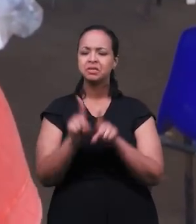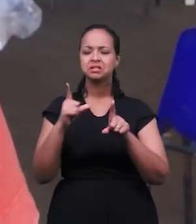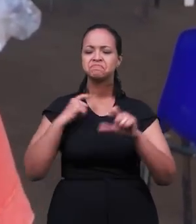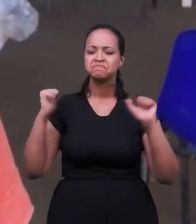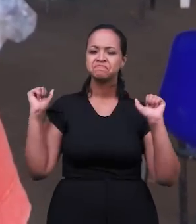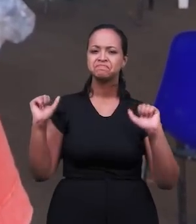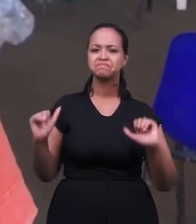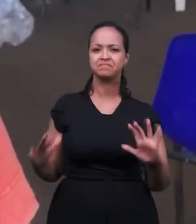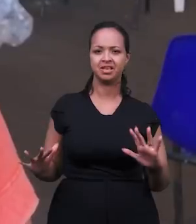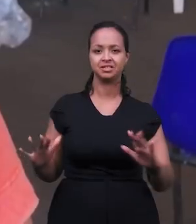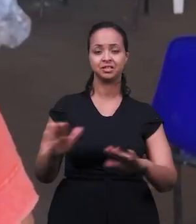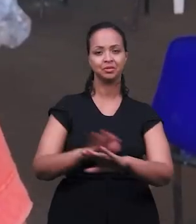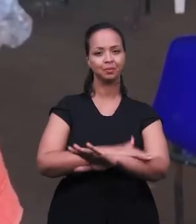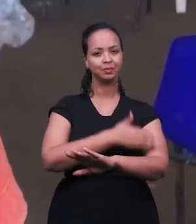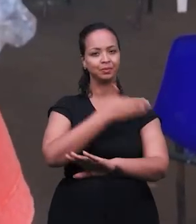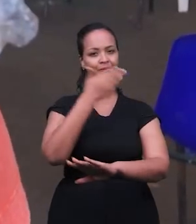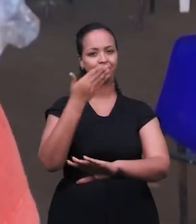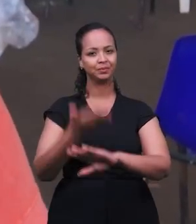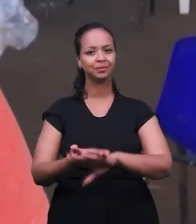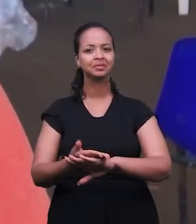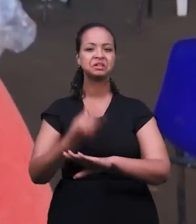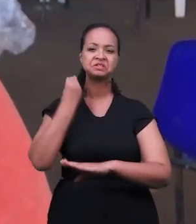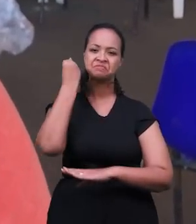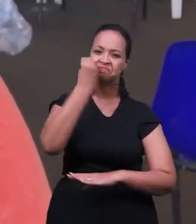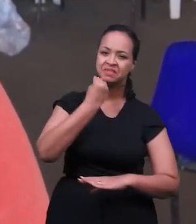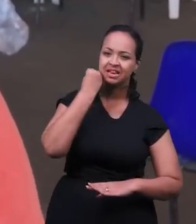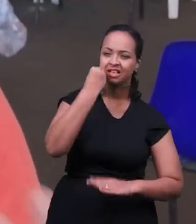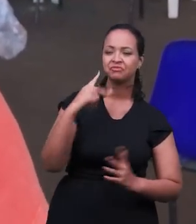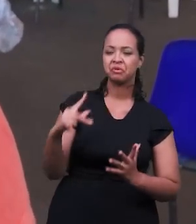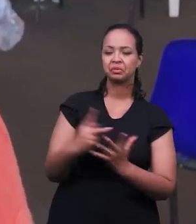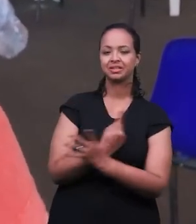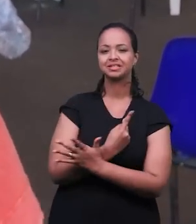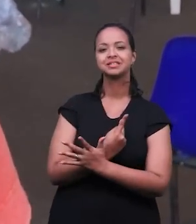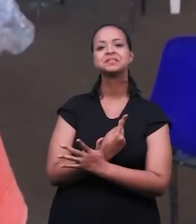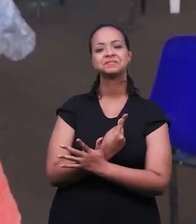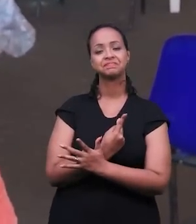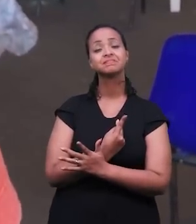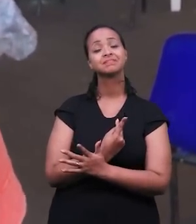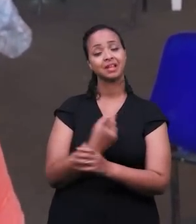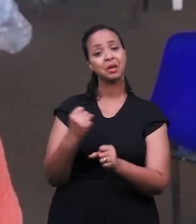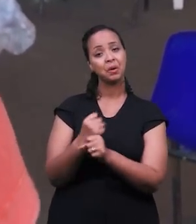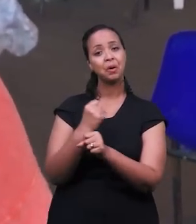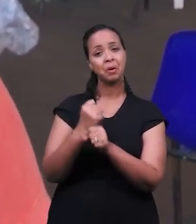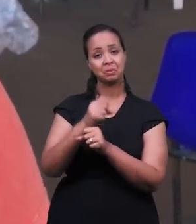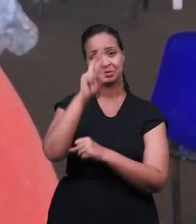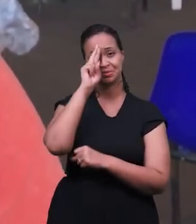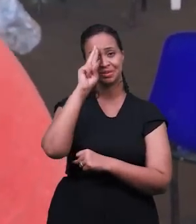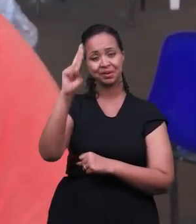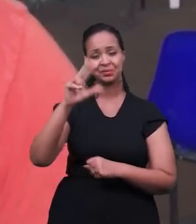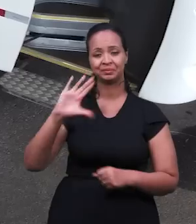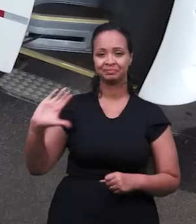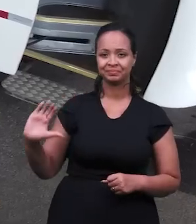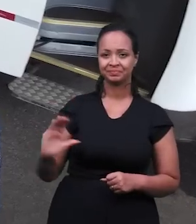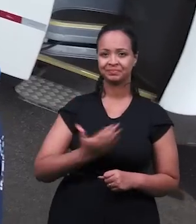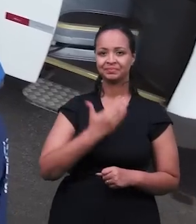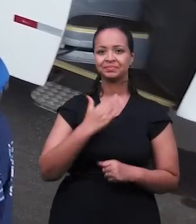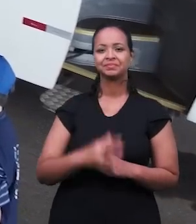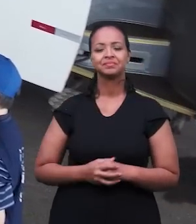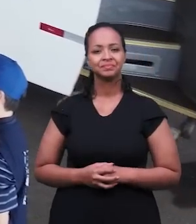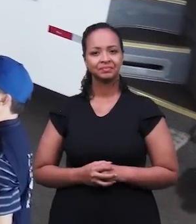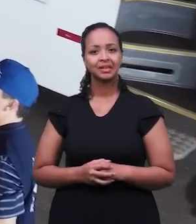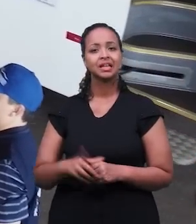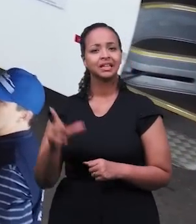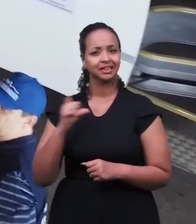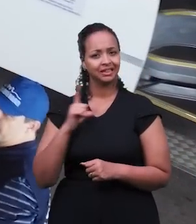sido uma bênção, né? E do longo desses dias aí é só experiências para colher e isso é a obra do Senhor Nosso Meio. Além de